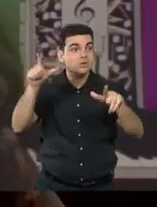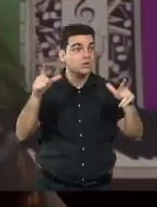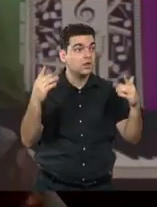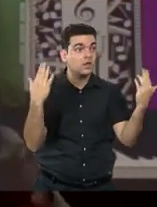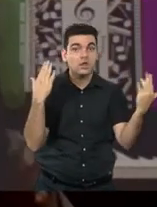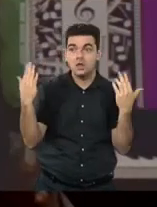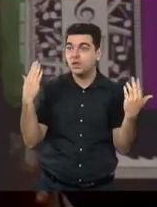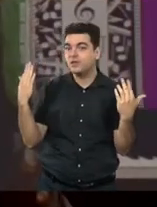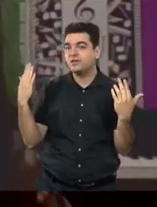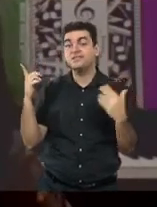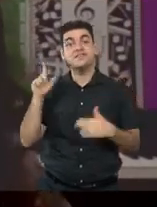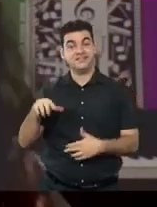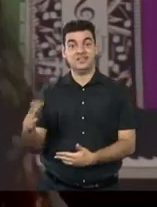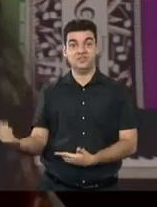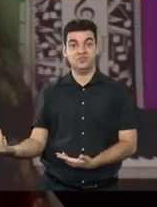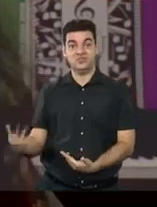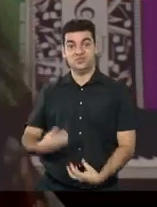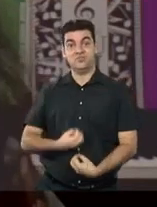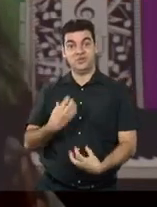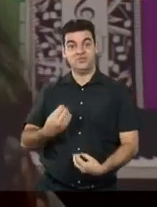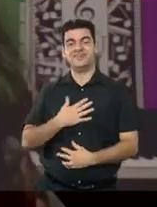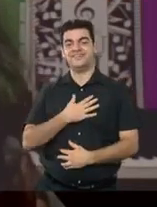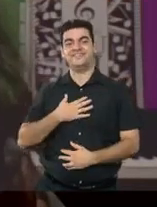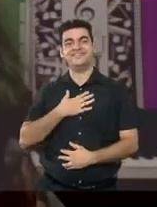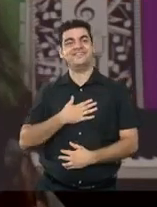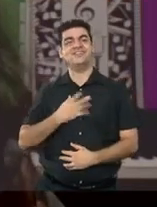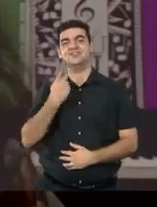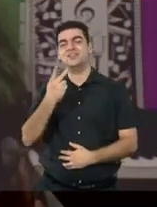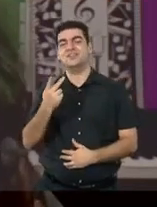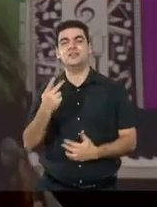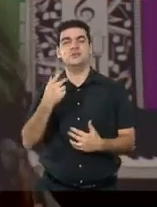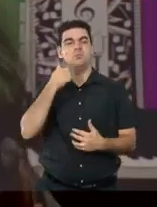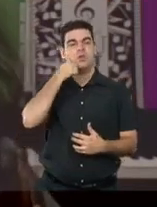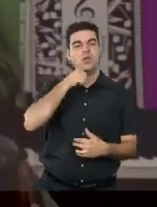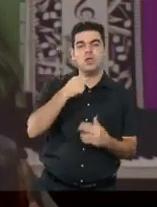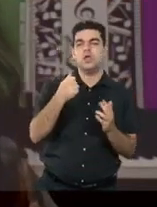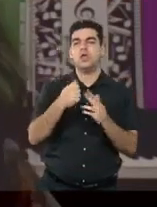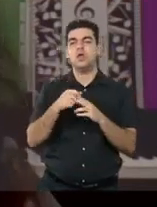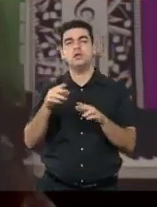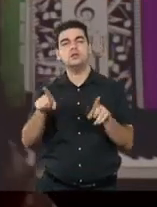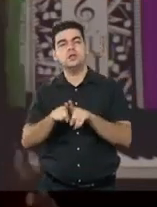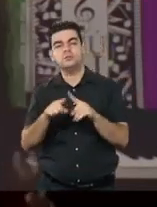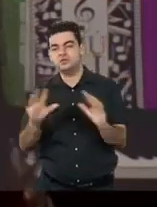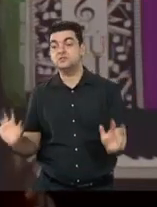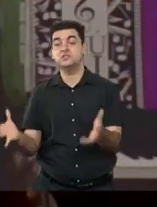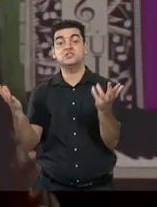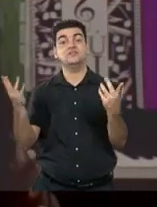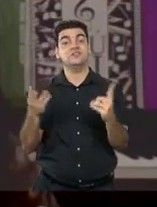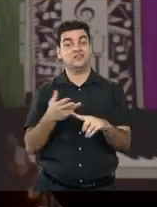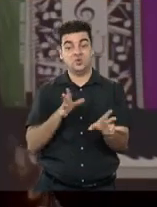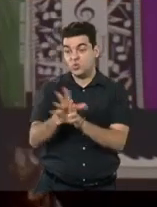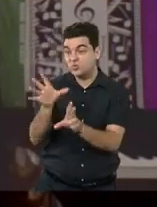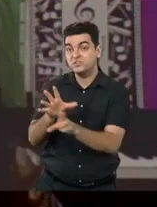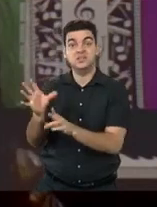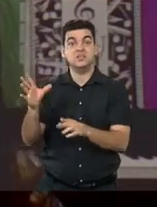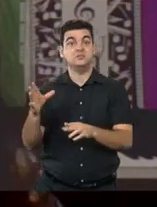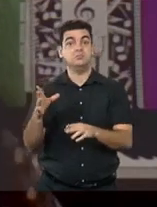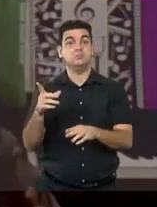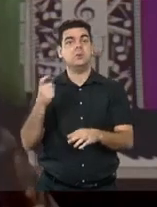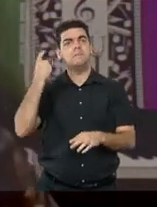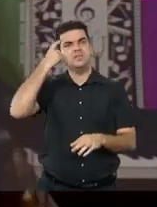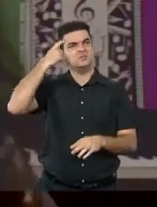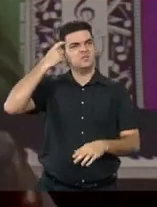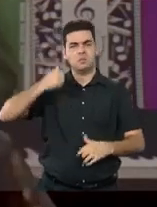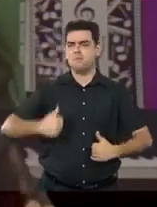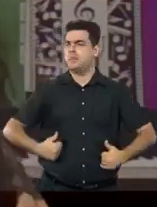Essa jovem poetisa ela gosta muito de escrever sobre empoderamento, sobre fortalecimento interior, que é uma das coisas